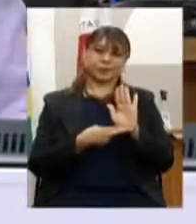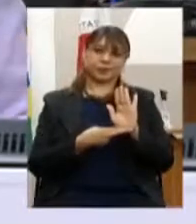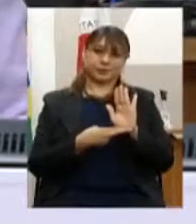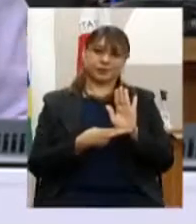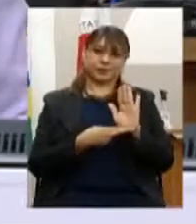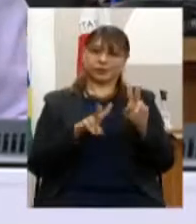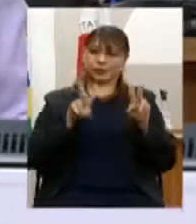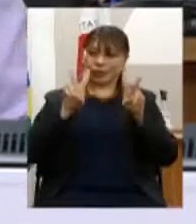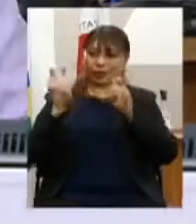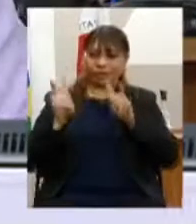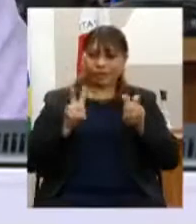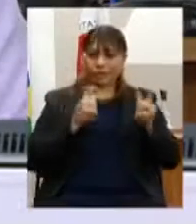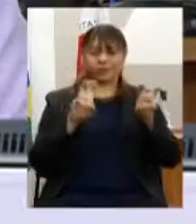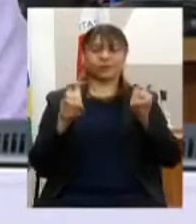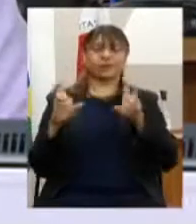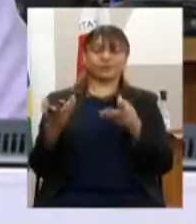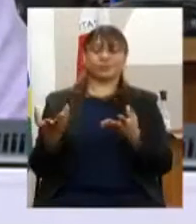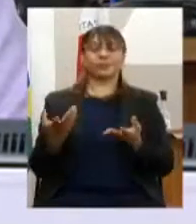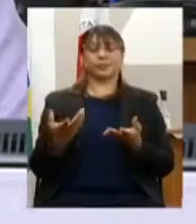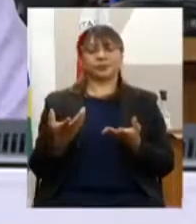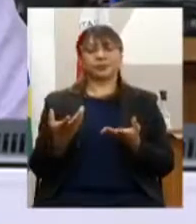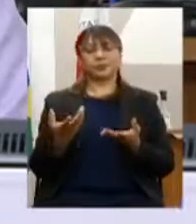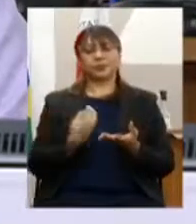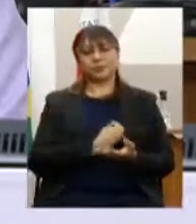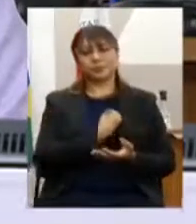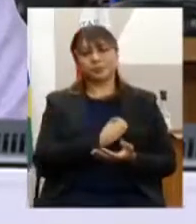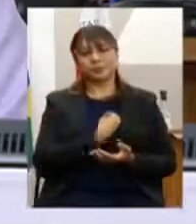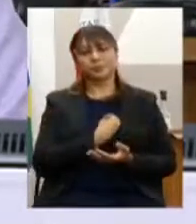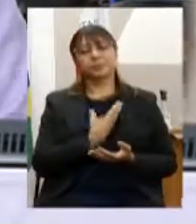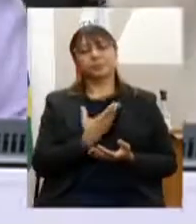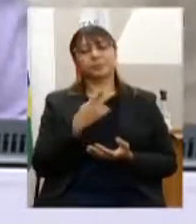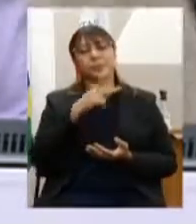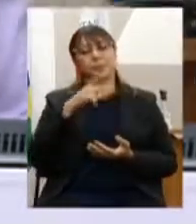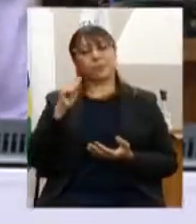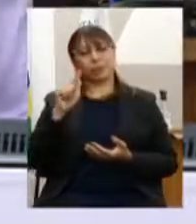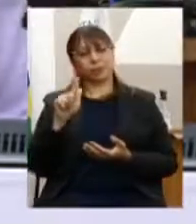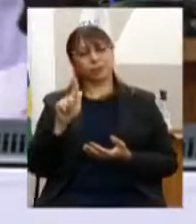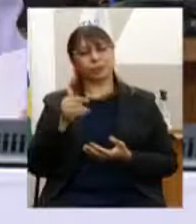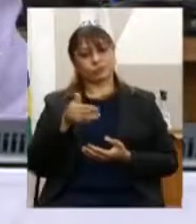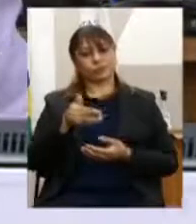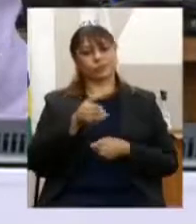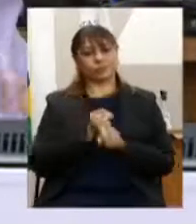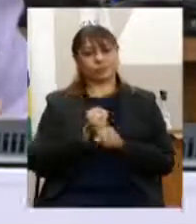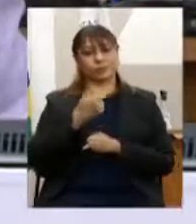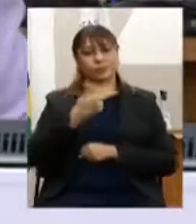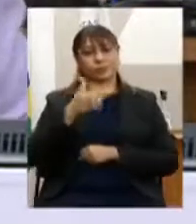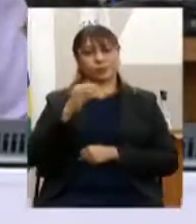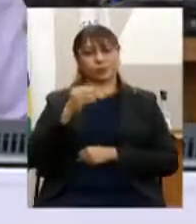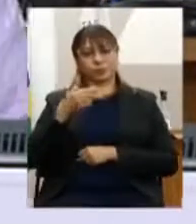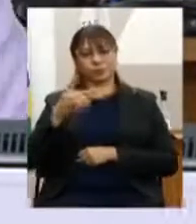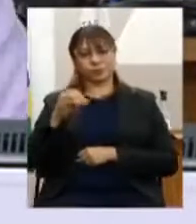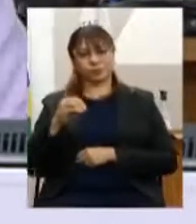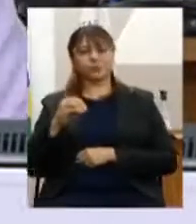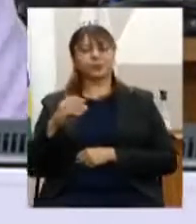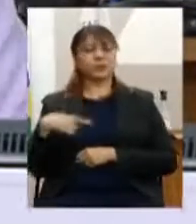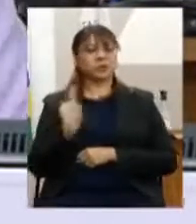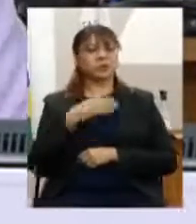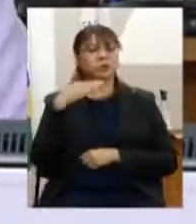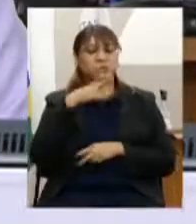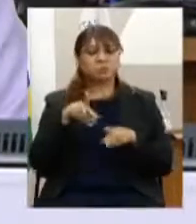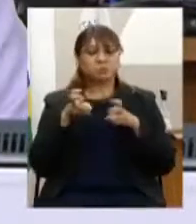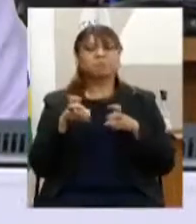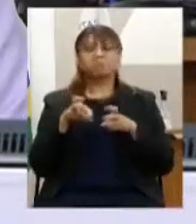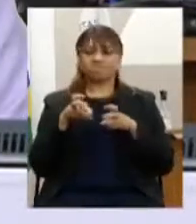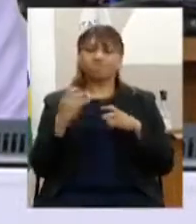da participação popular do PPAG esse ano. A gente percebe a qualidade dos relatórios, a importância dos temas que são